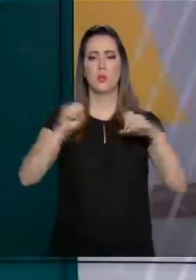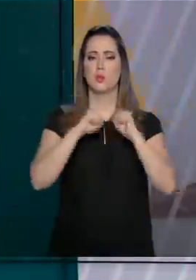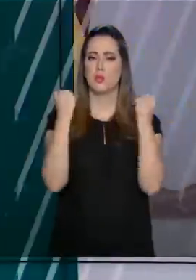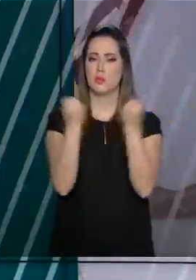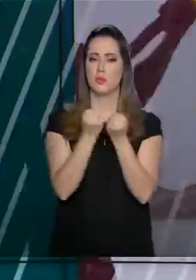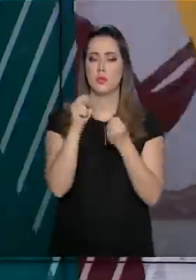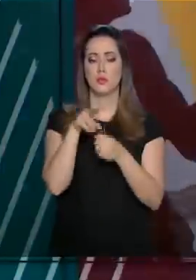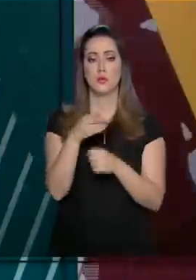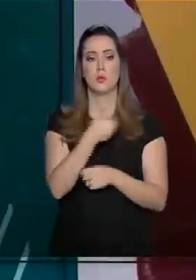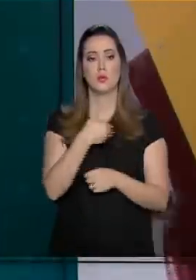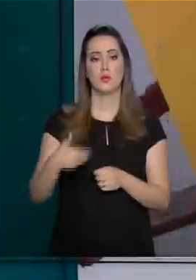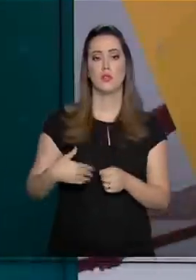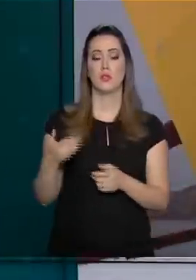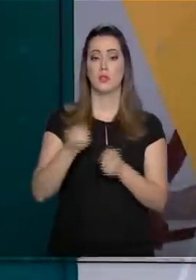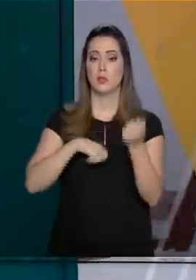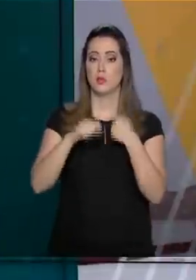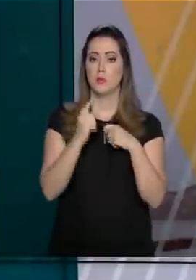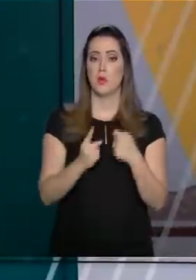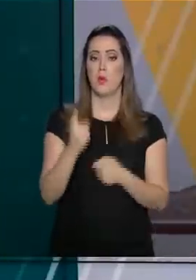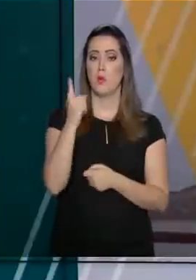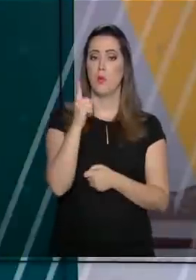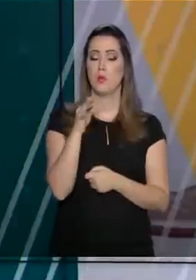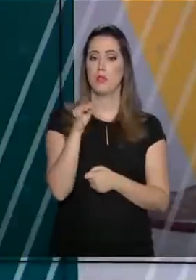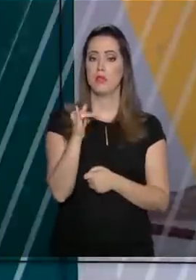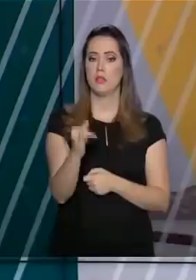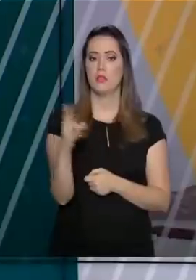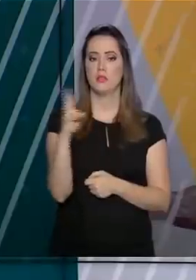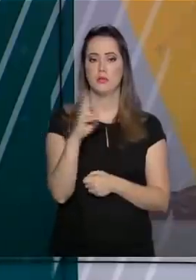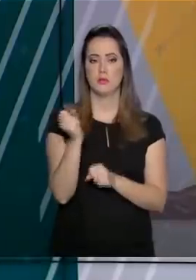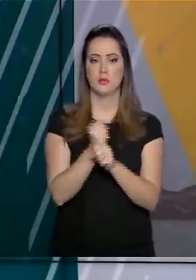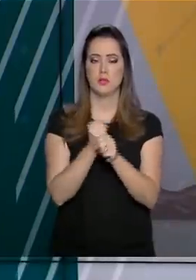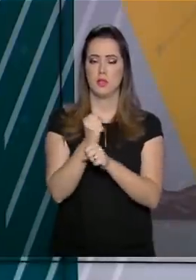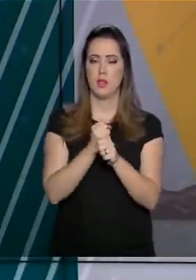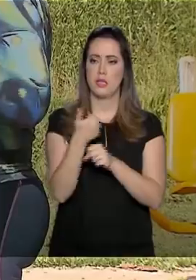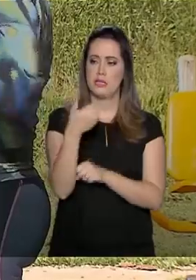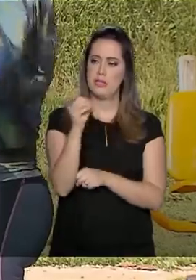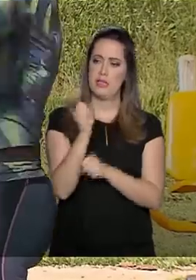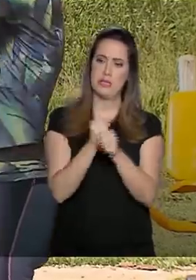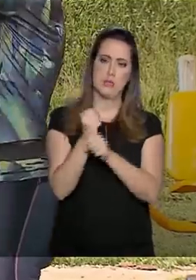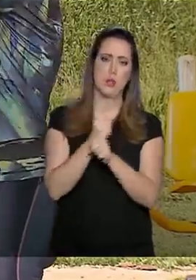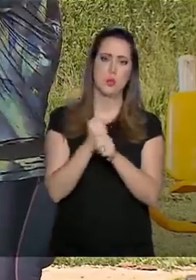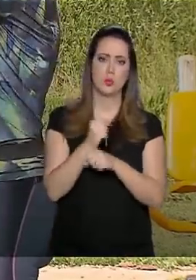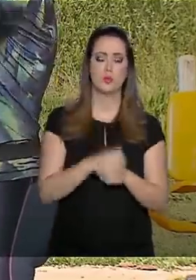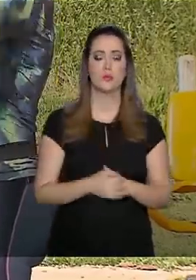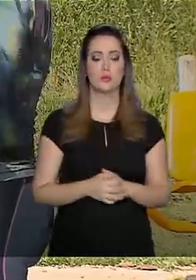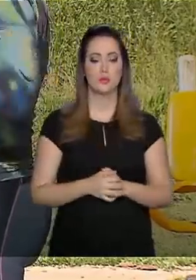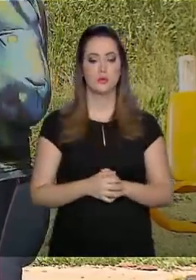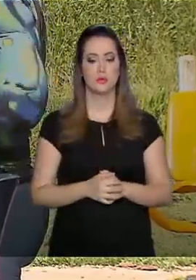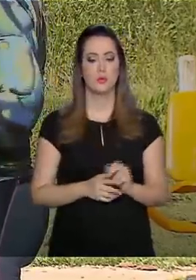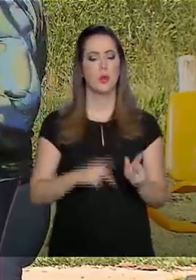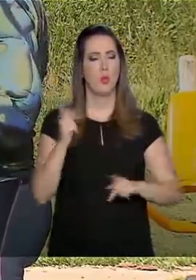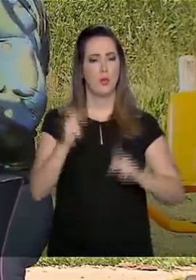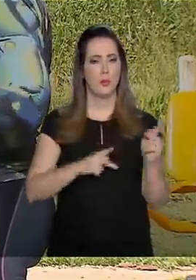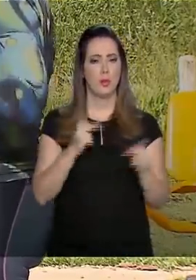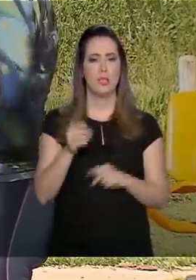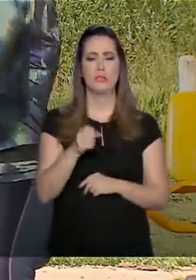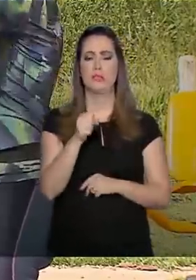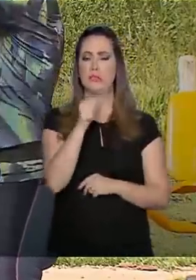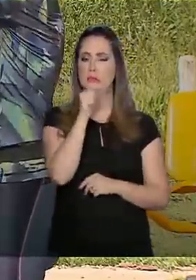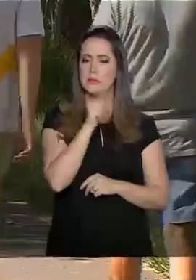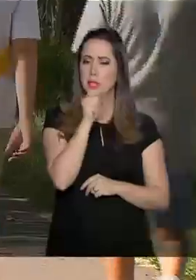economizar, com a proposta original, mais de um trilhão de reais em 10 anos. Uma população que está envelhecendo